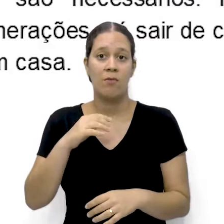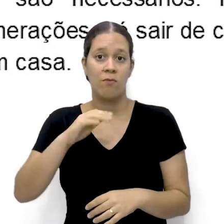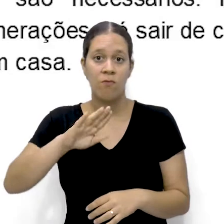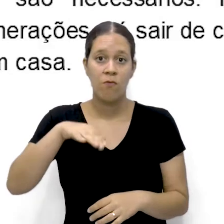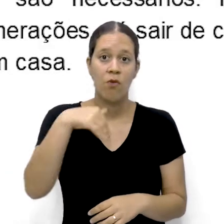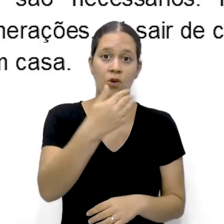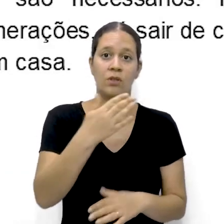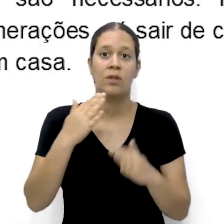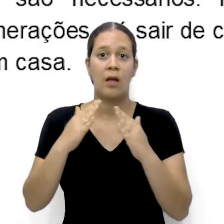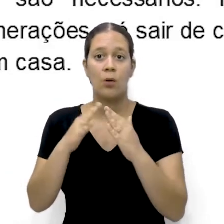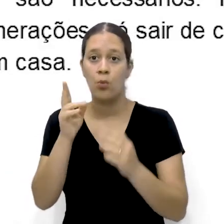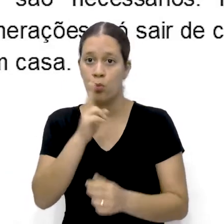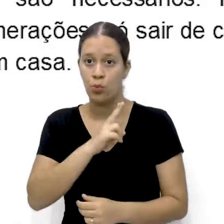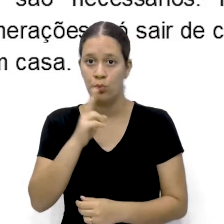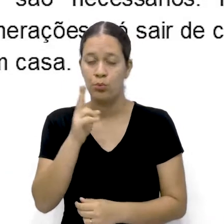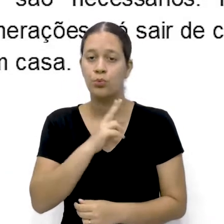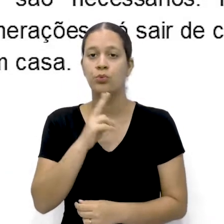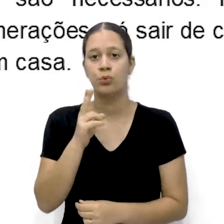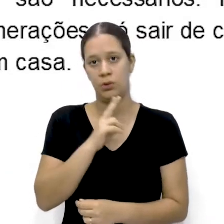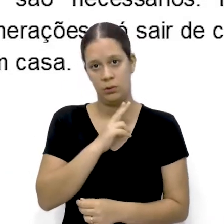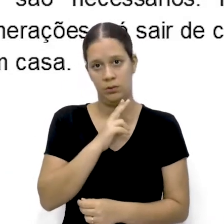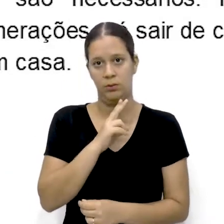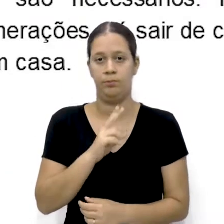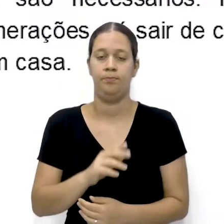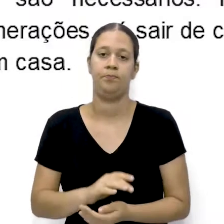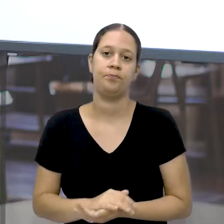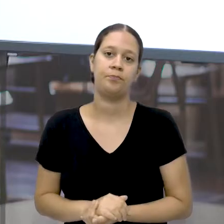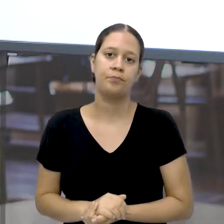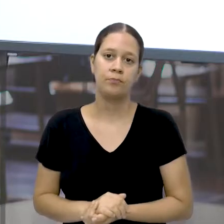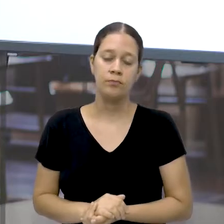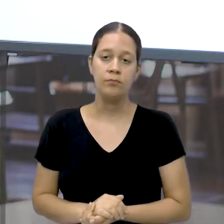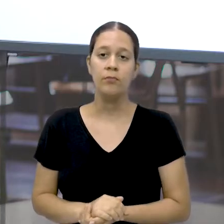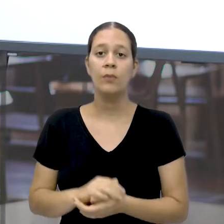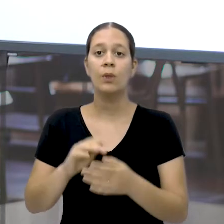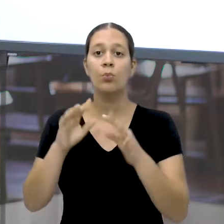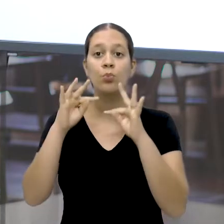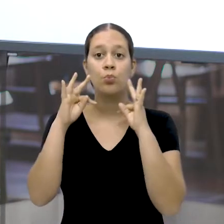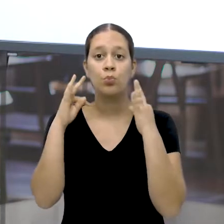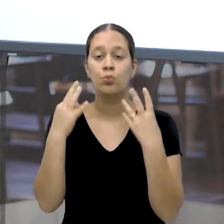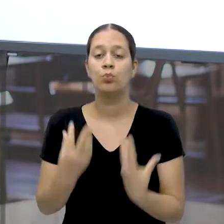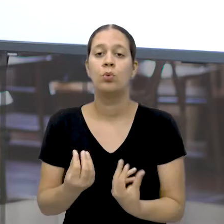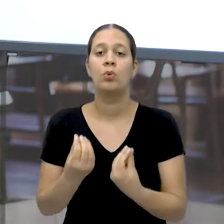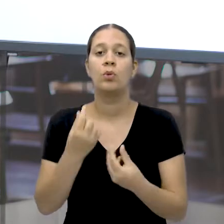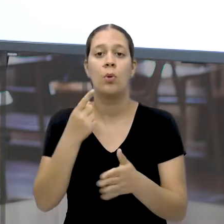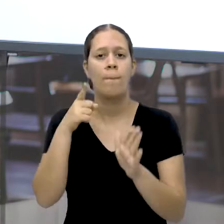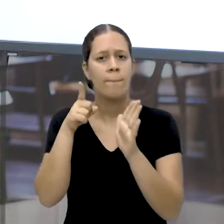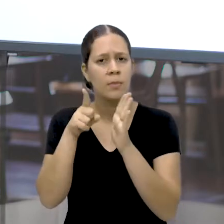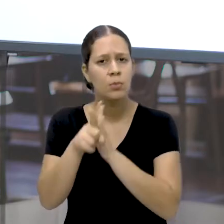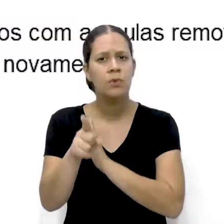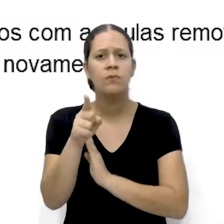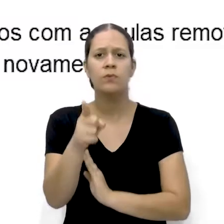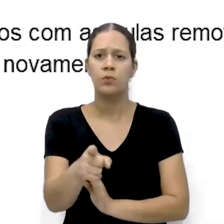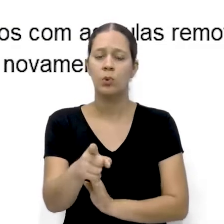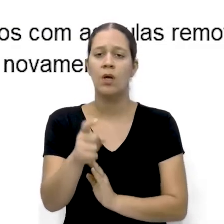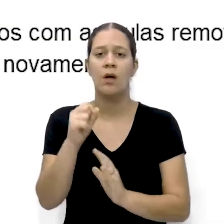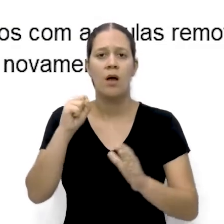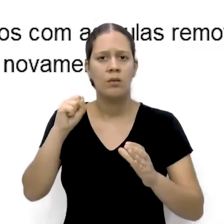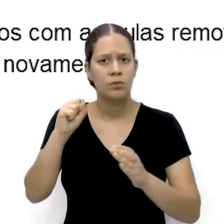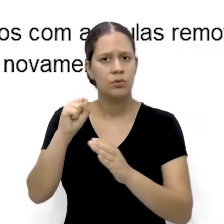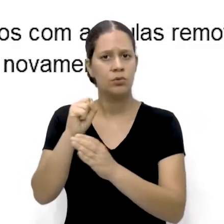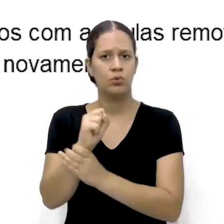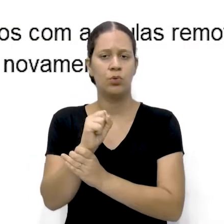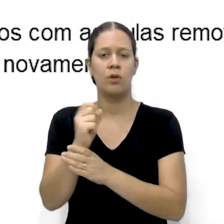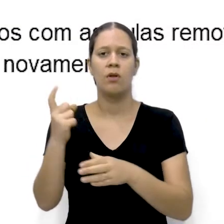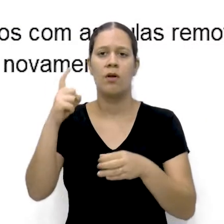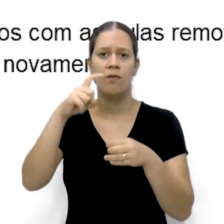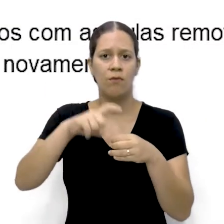Pelo menos que podem ficar em casa Por tudo isso, eu pergunto à senhora É seguro voltar-nos